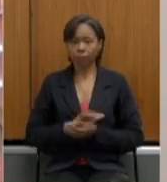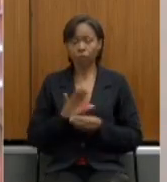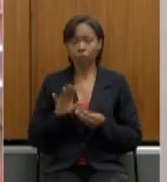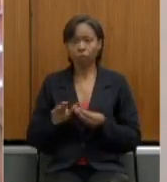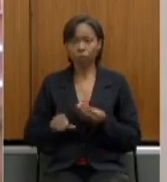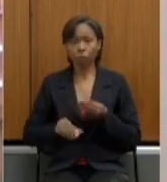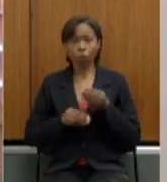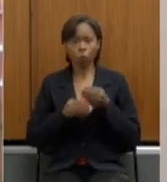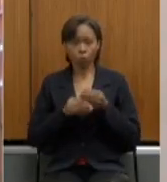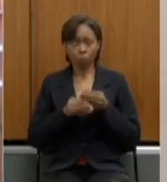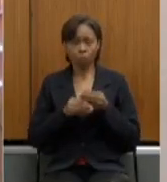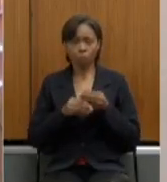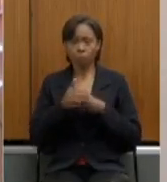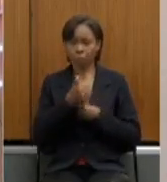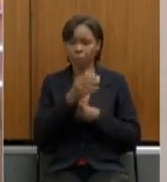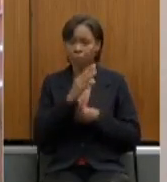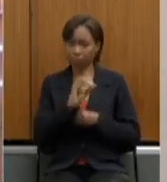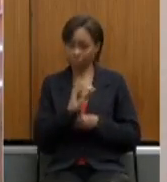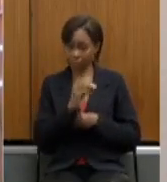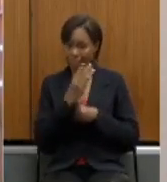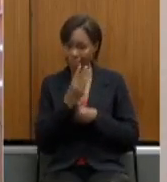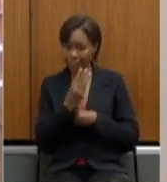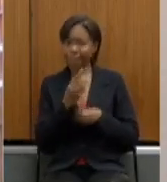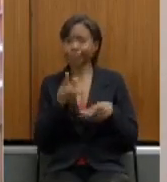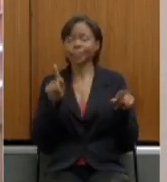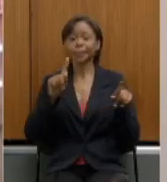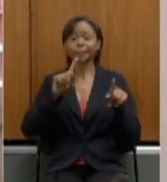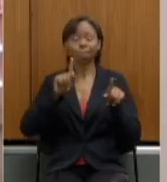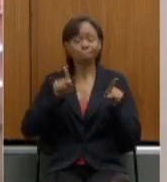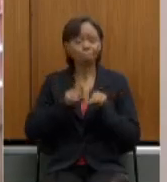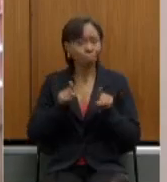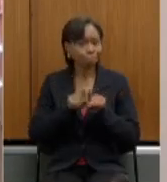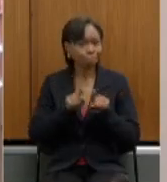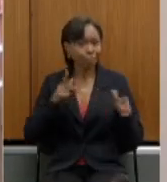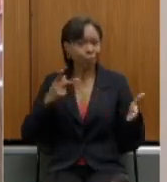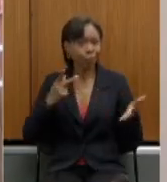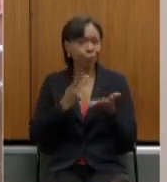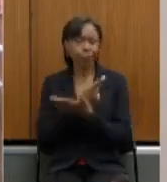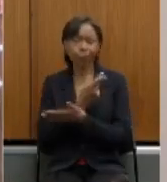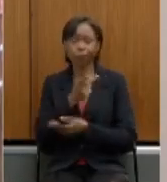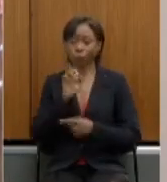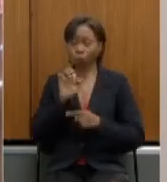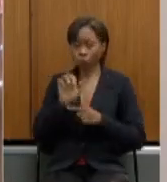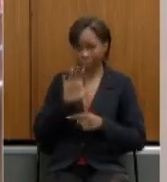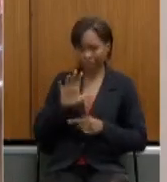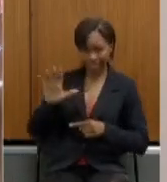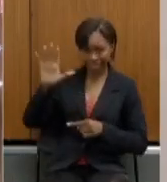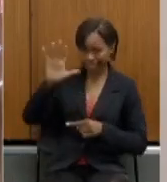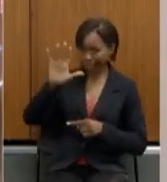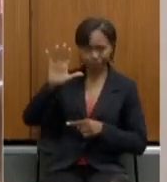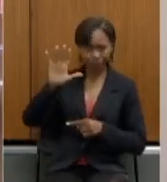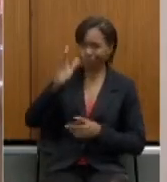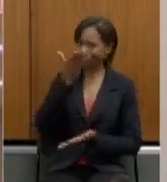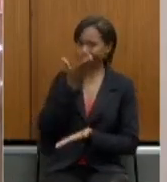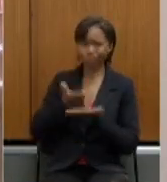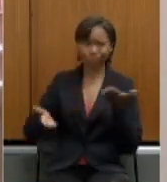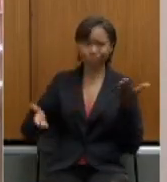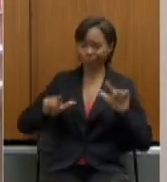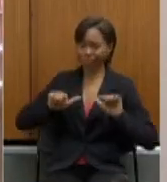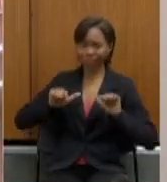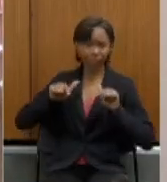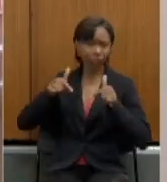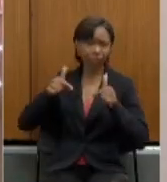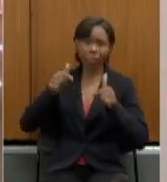houve também a impossibilidade de estados obterem certificado se não fizessem as suas modificações